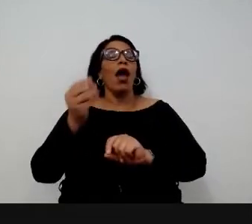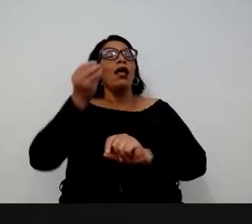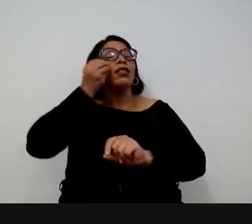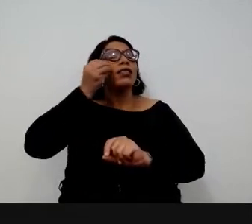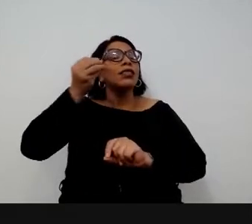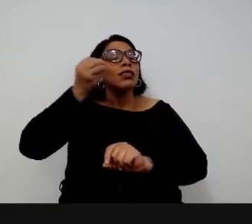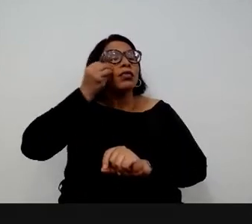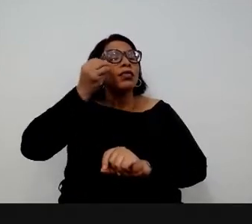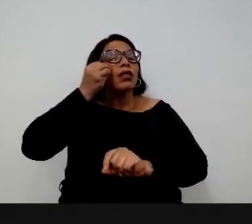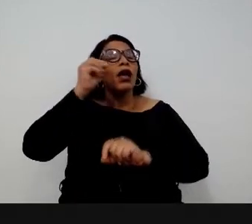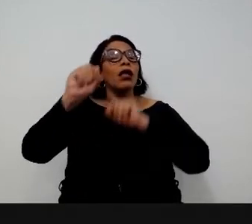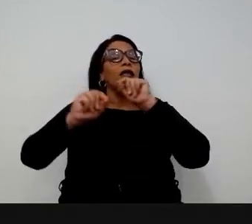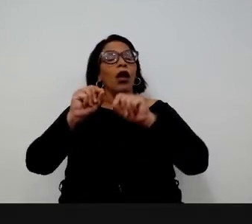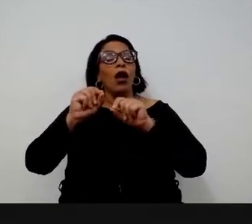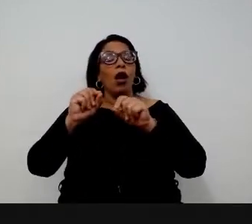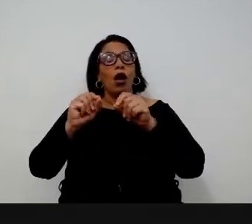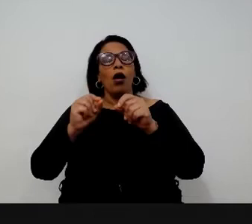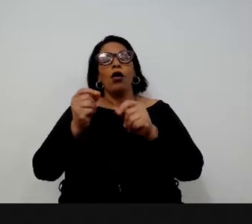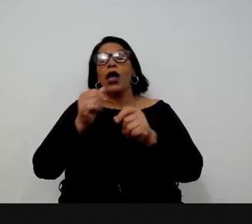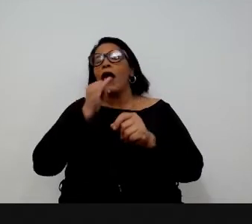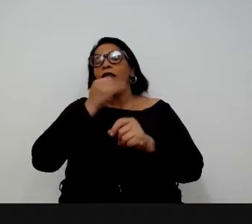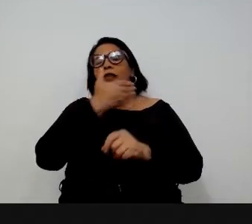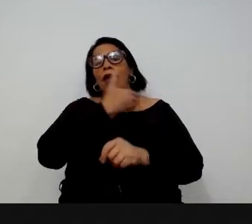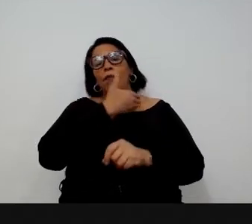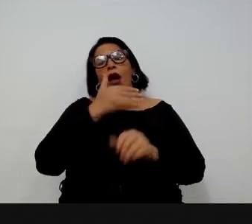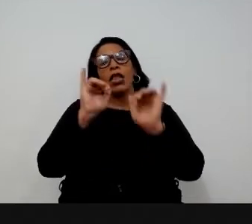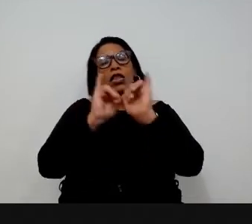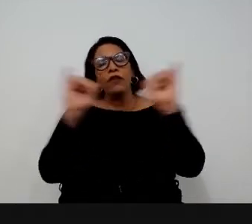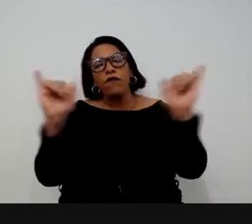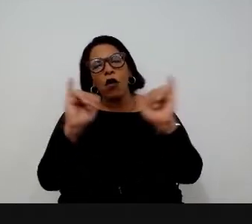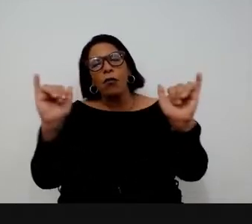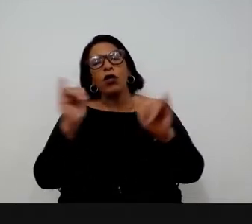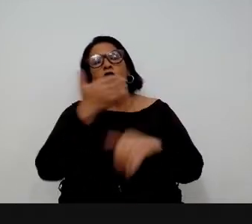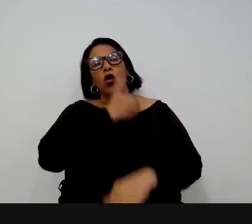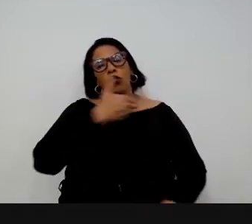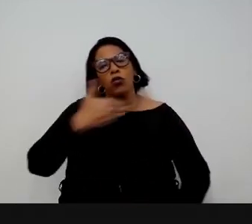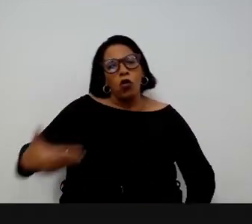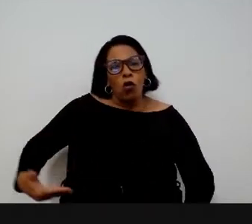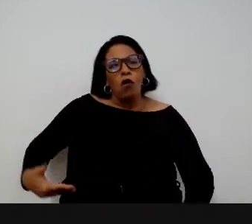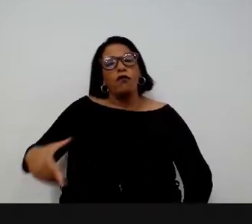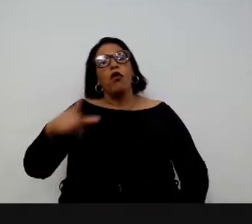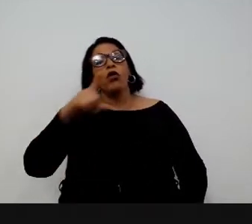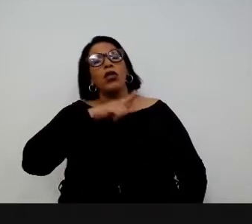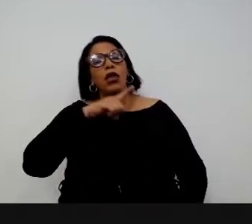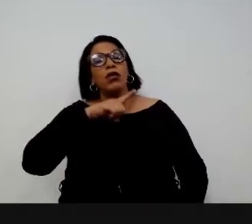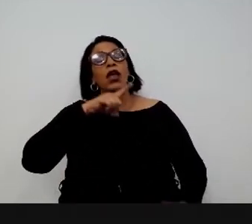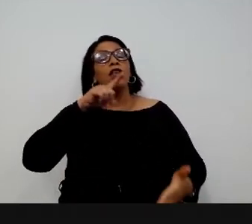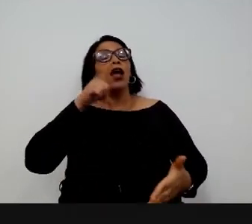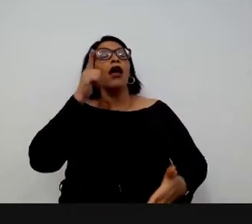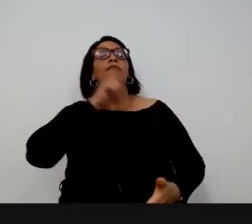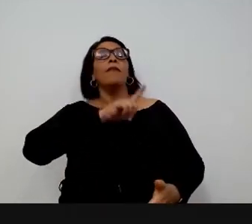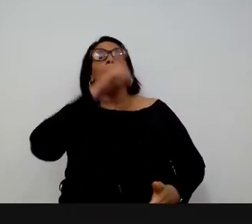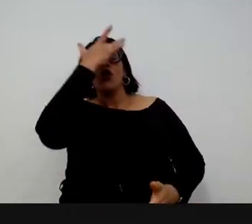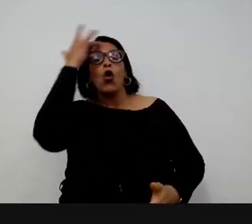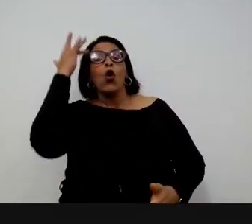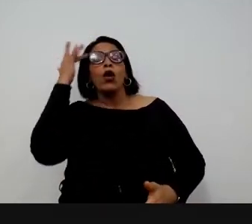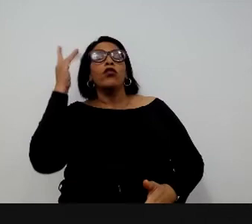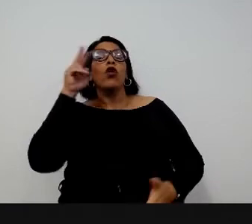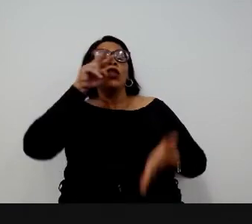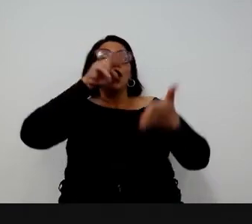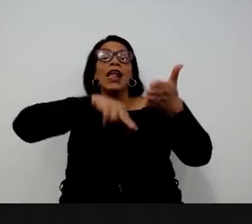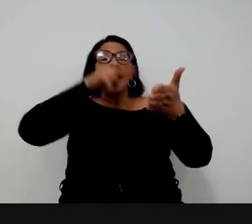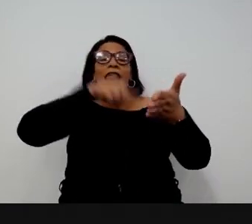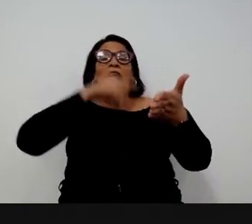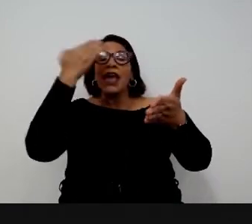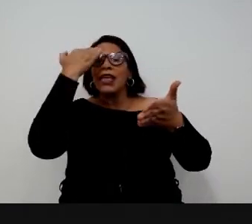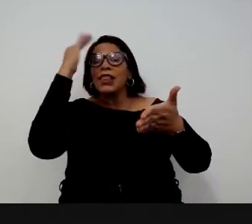tentativa de fazer com que o estoque regulatório, normativo do Estado brasileiro seja mais legível pelos seus gestores, pelos